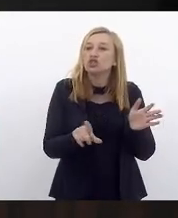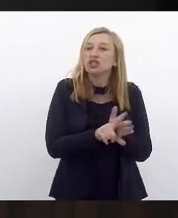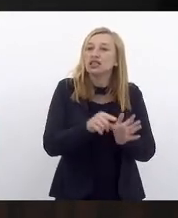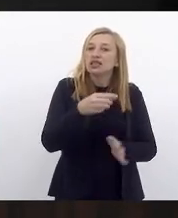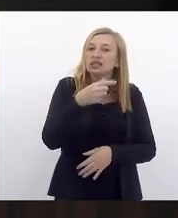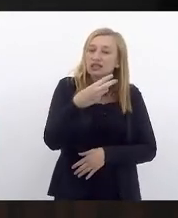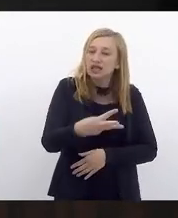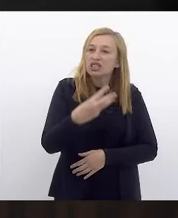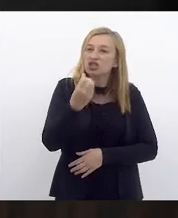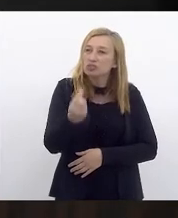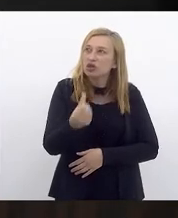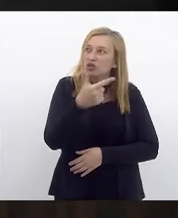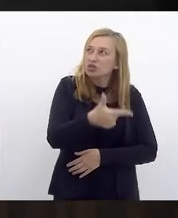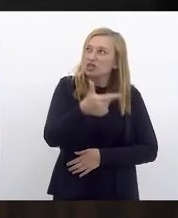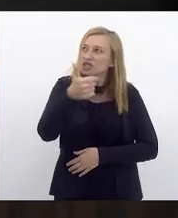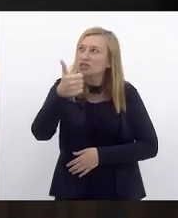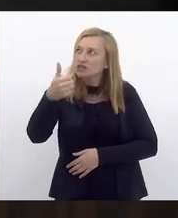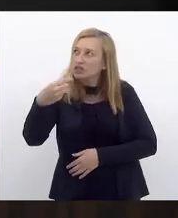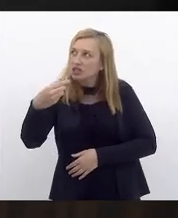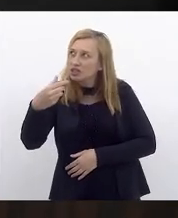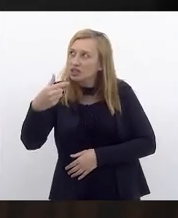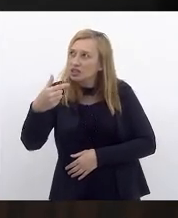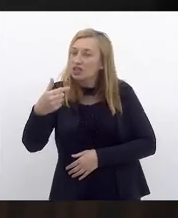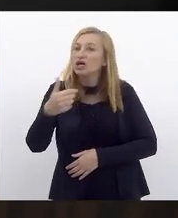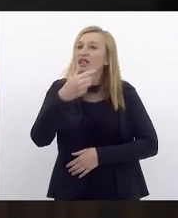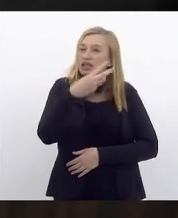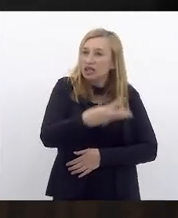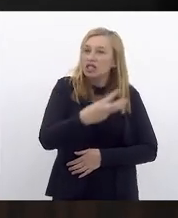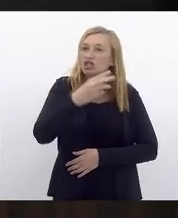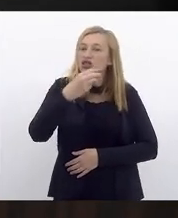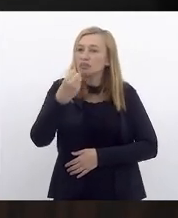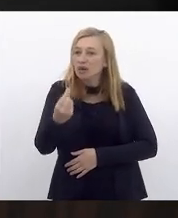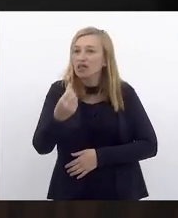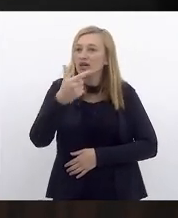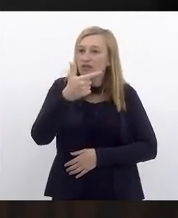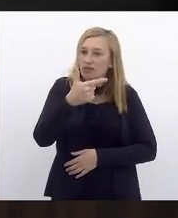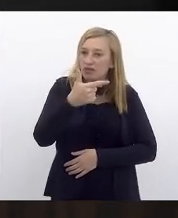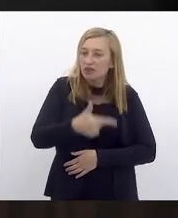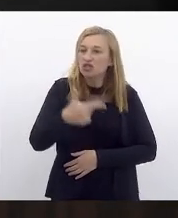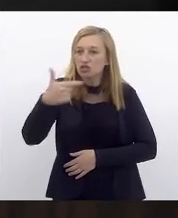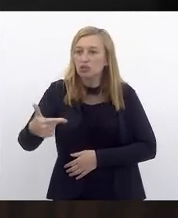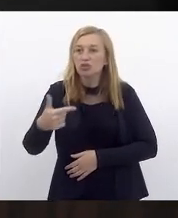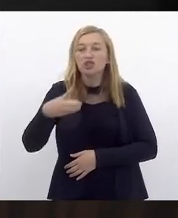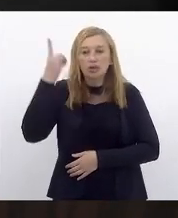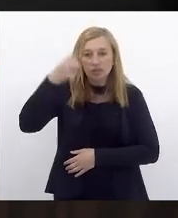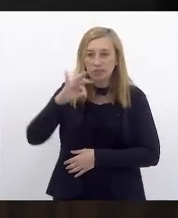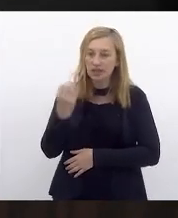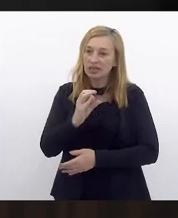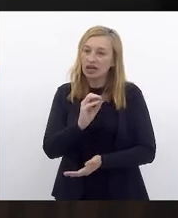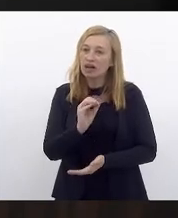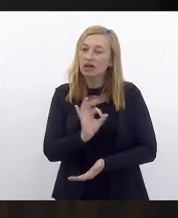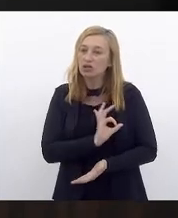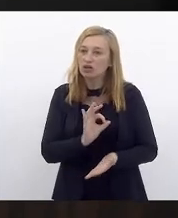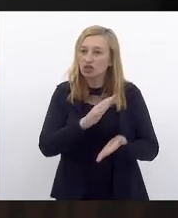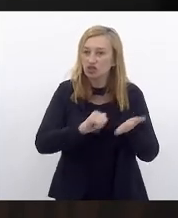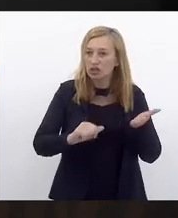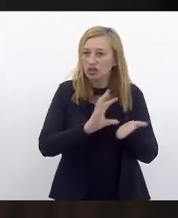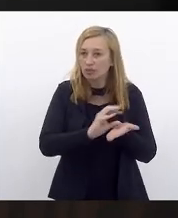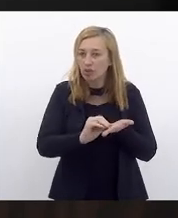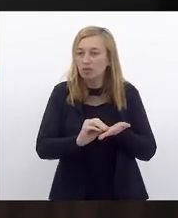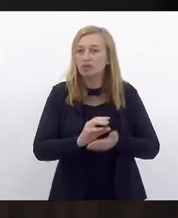3622 da deputada Marta Rocha, a pedido da autora, foi retirado de pauta.